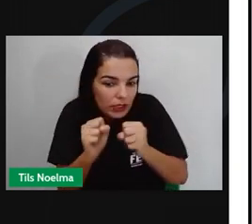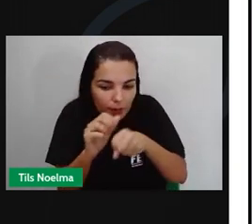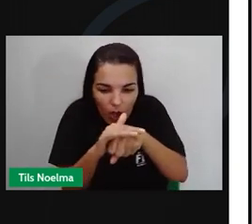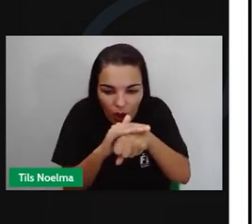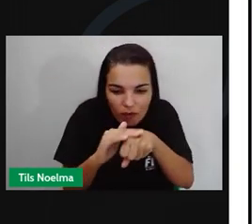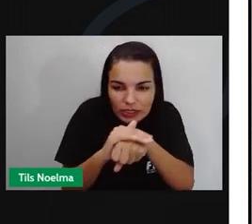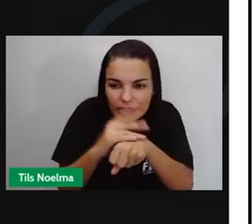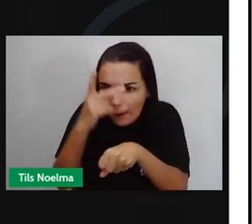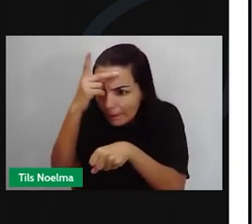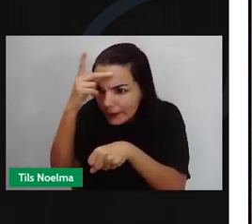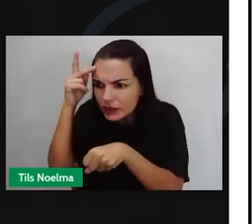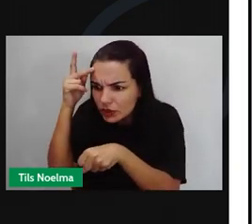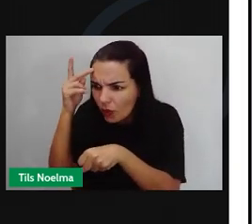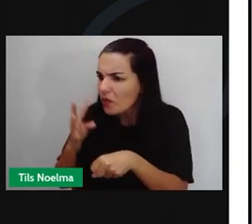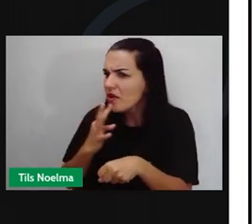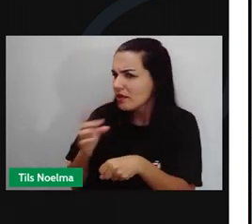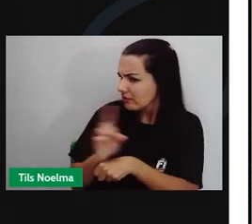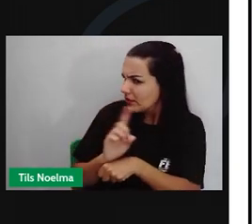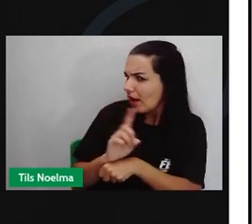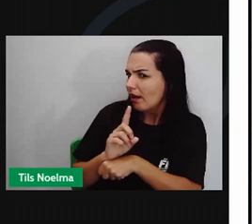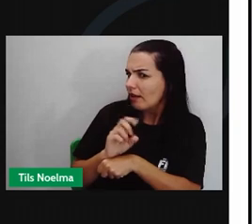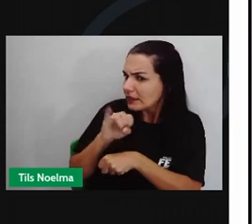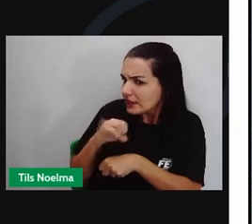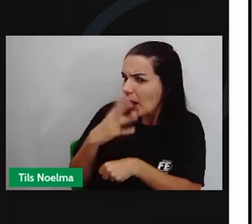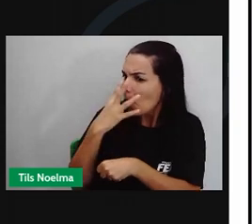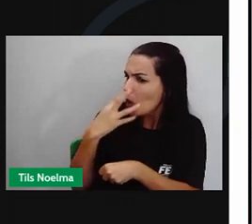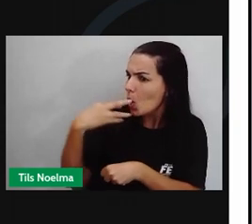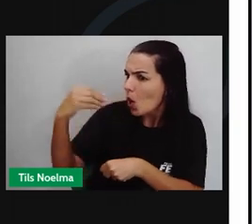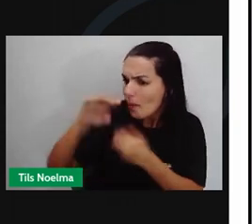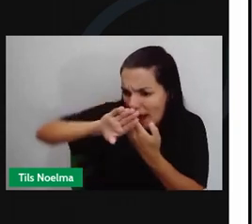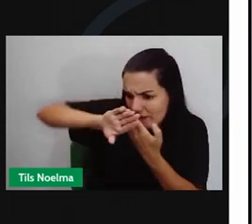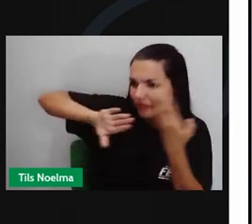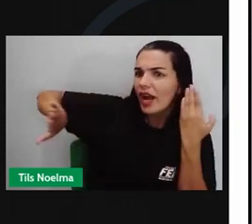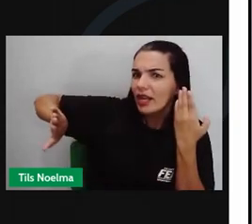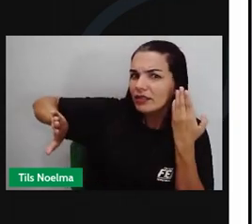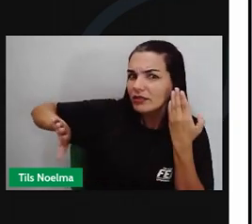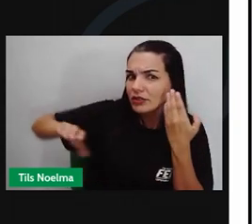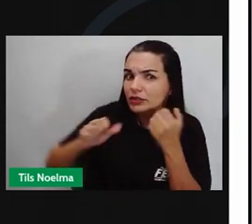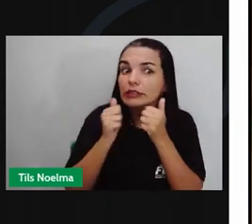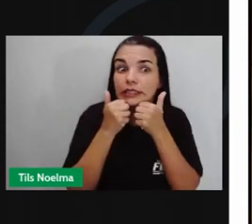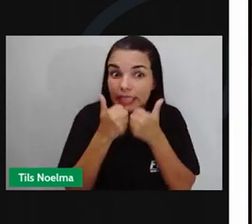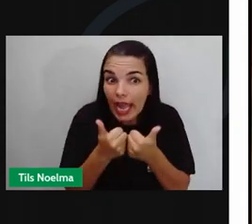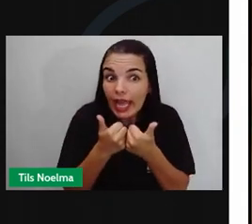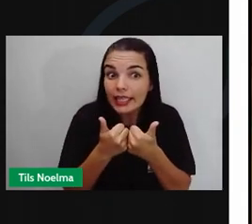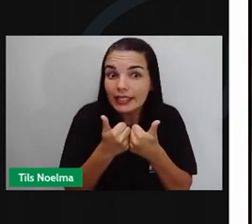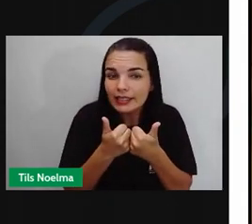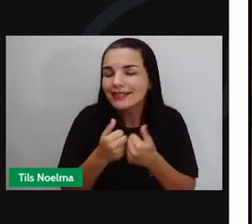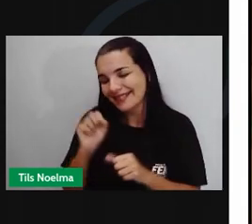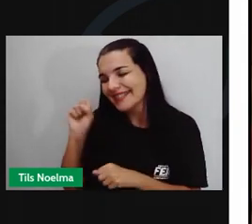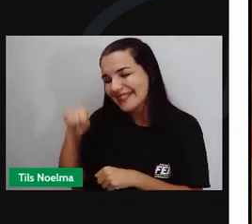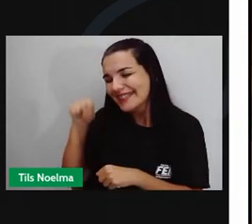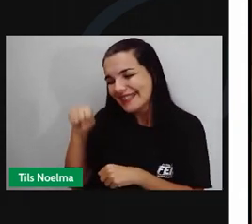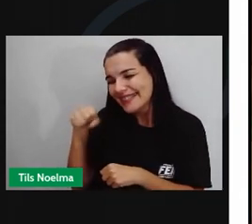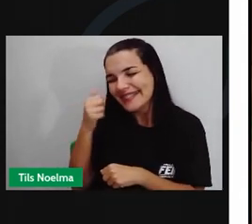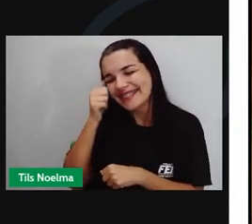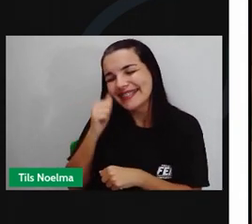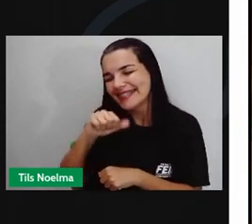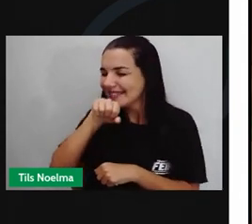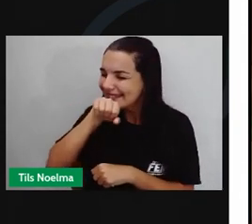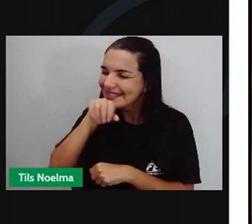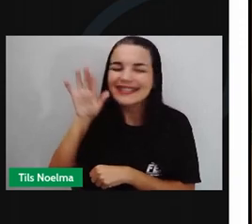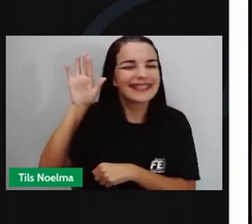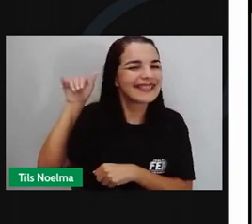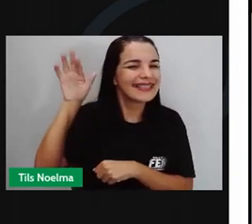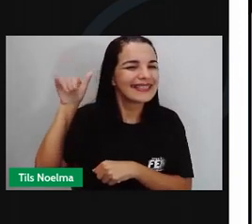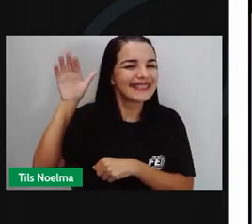Ainda mais se for um lobo Certo? Certo, mamãe? E a chapéuzinho